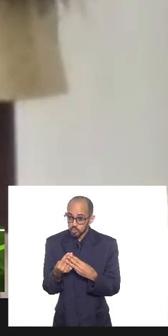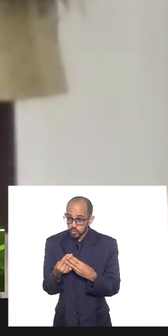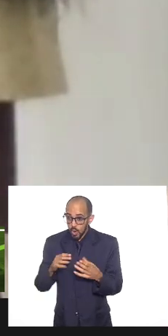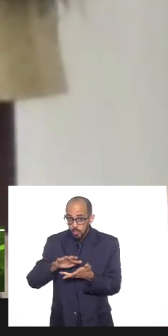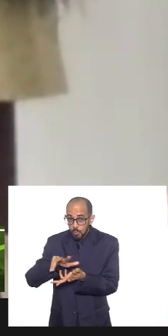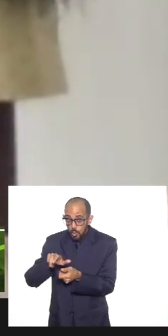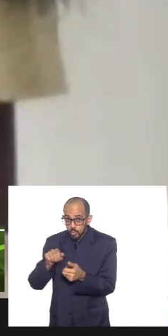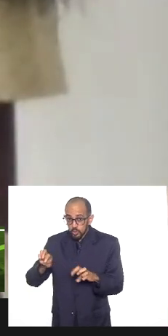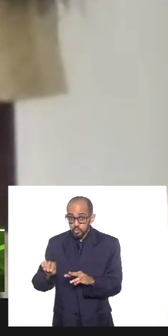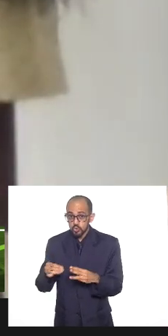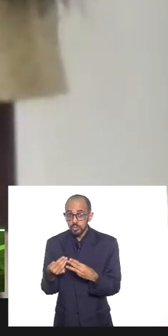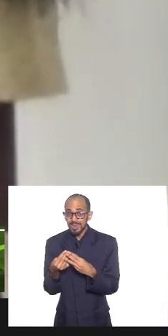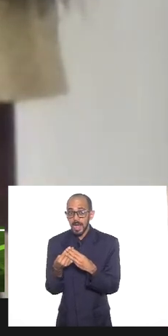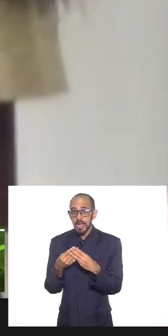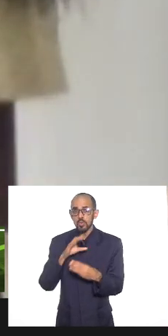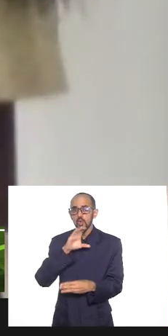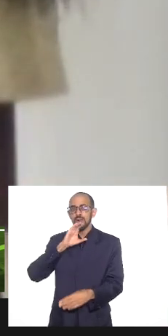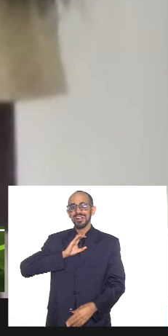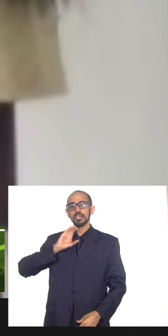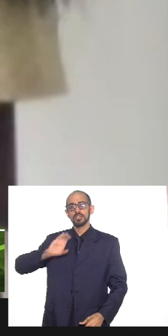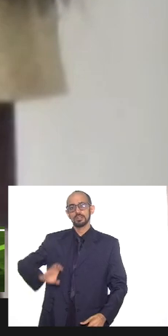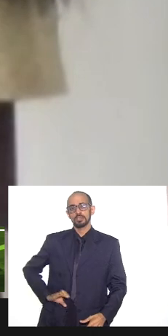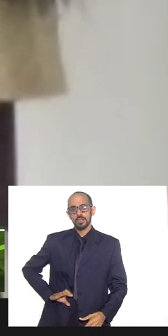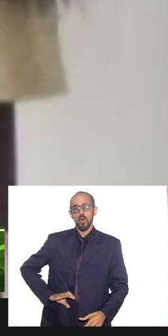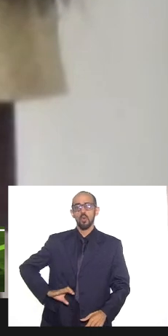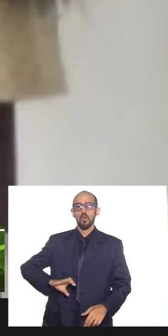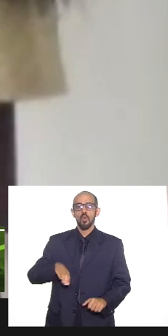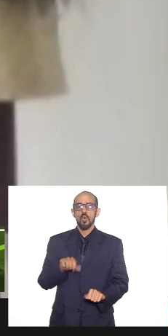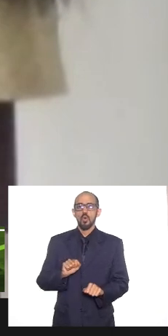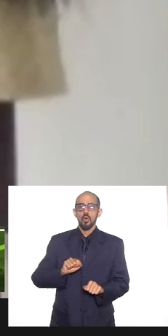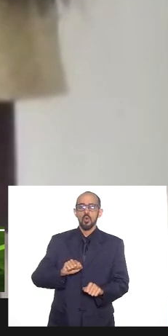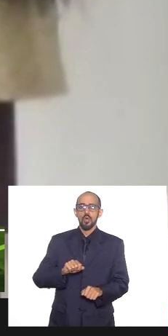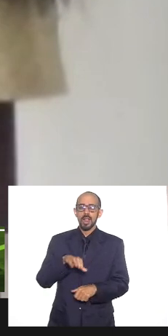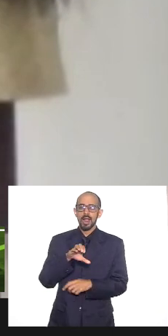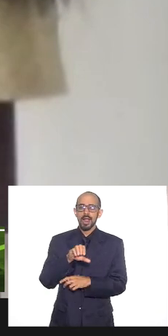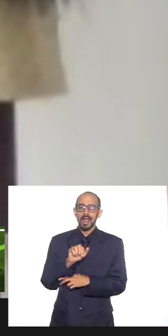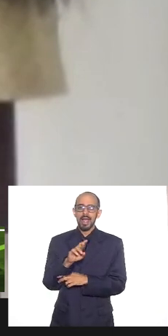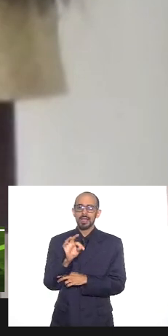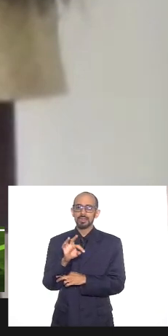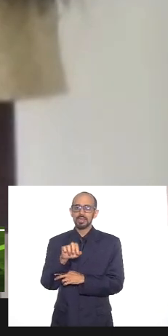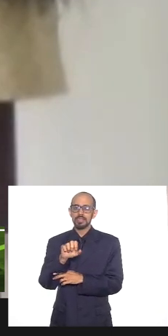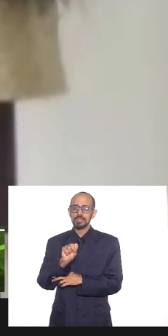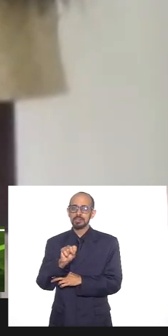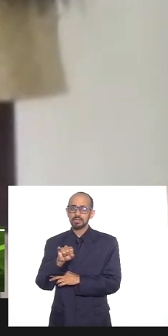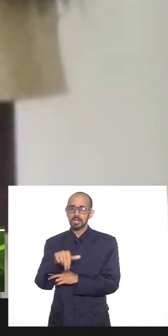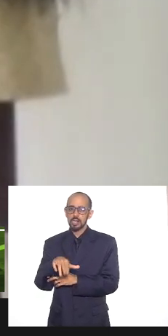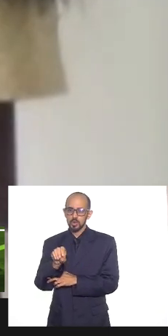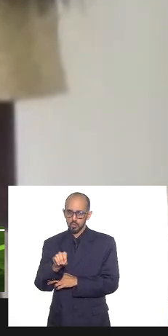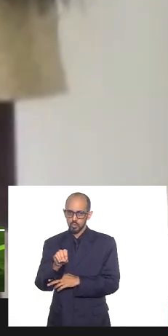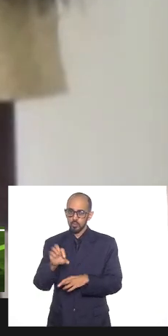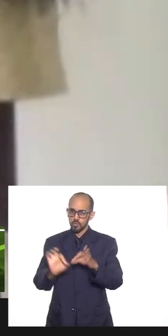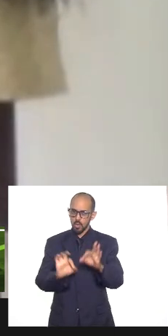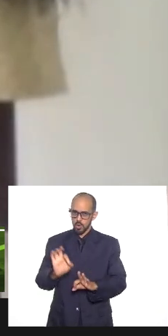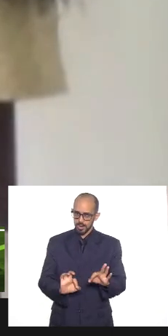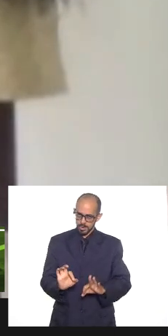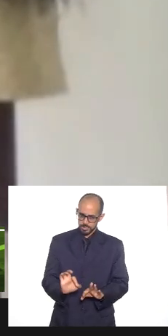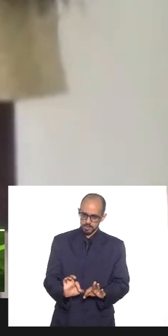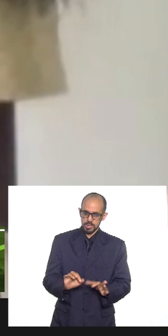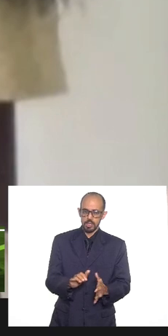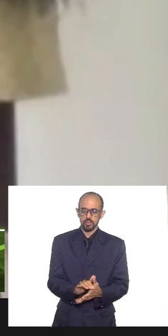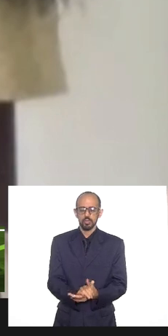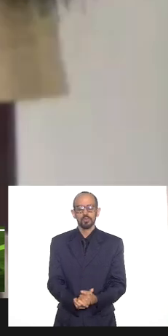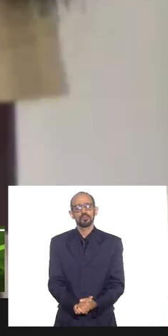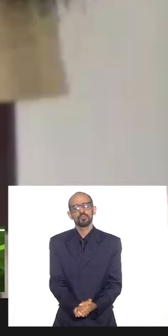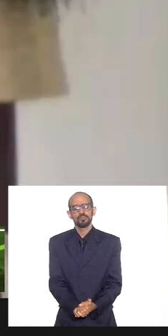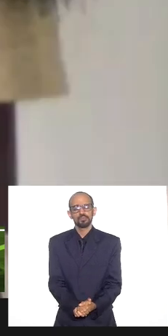ocidental, cartesiano, foi e está organizado. Fico um